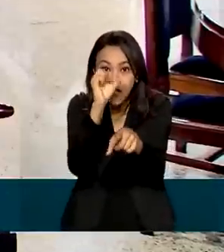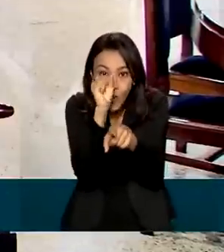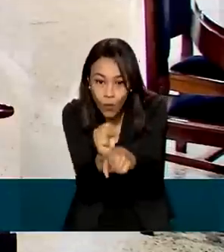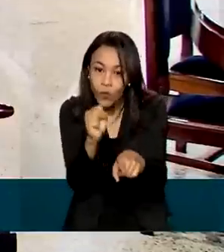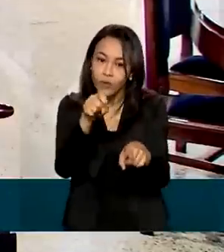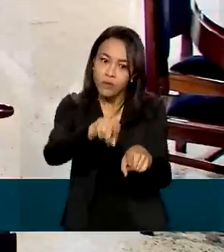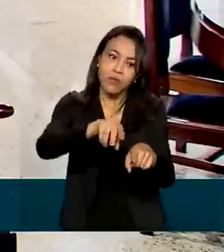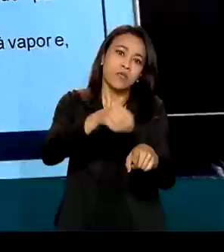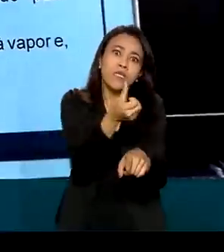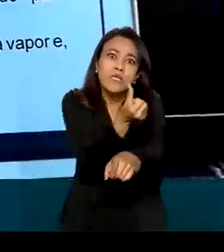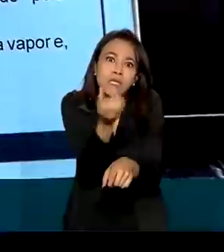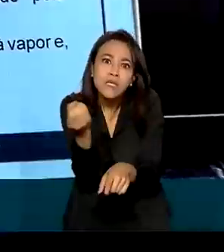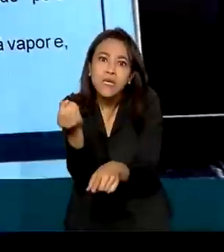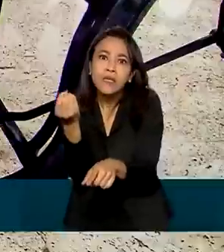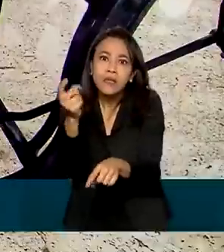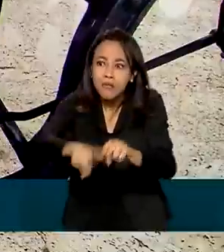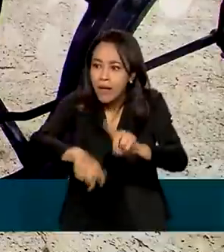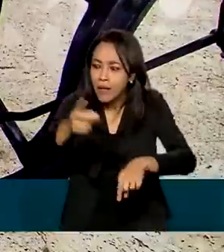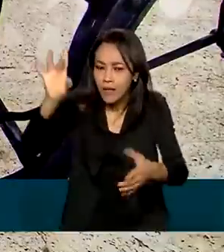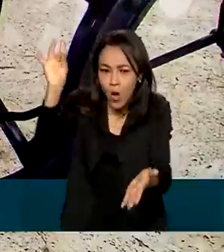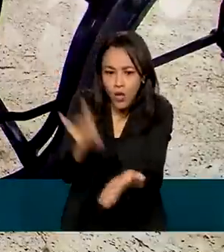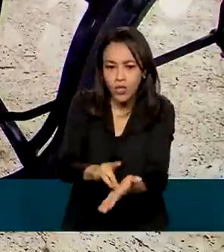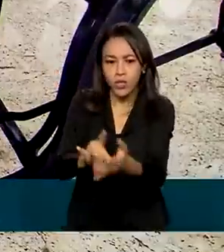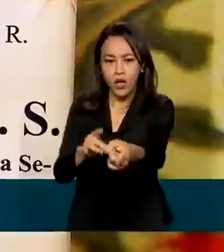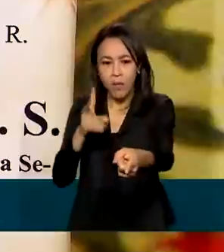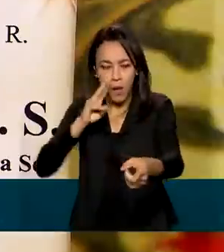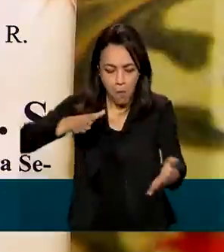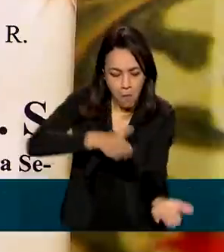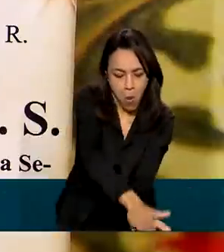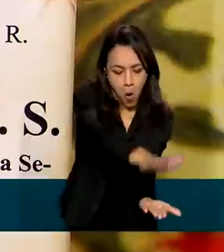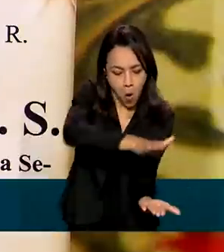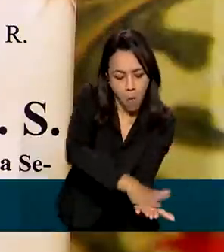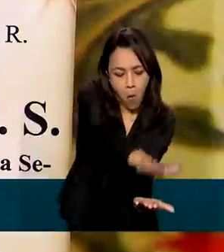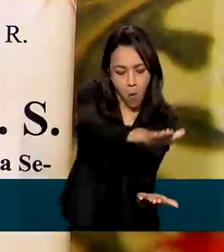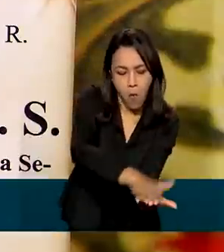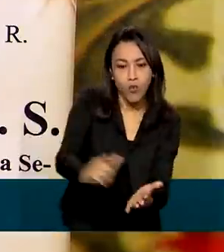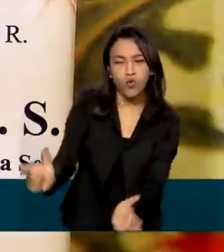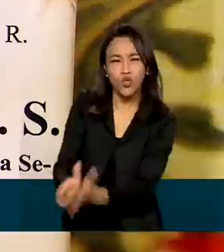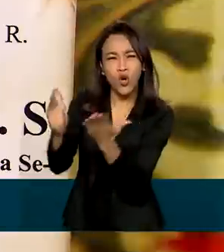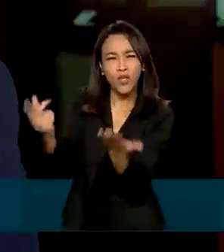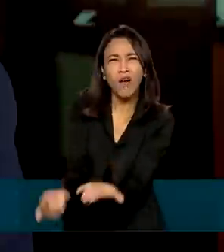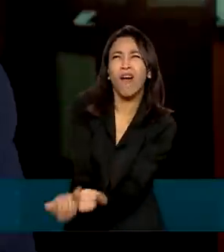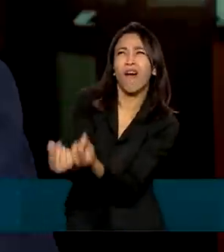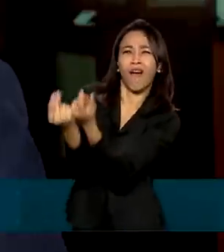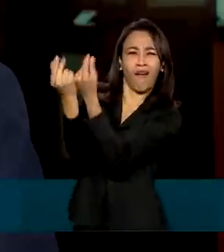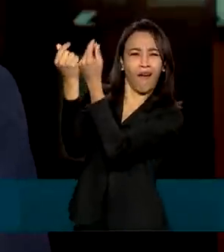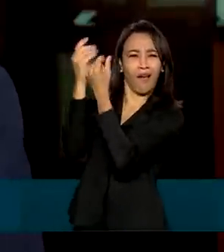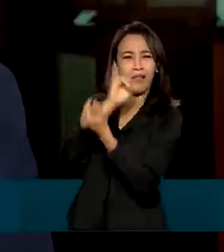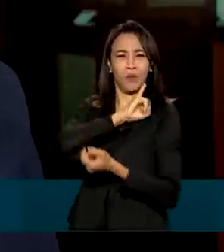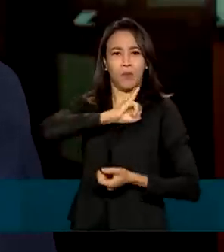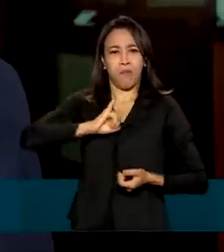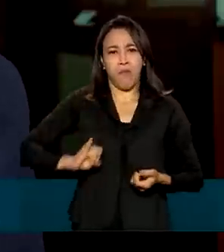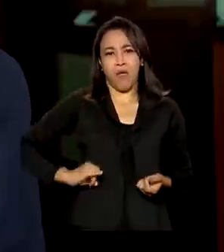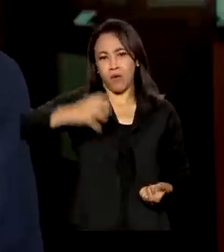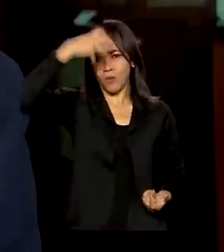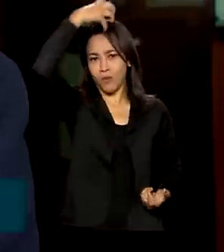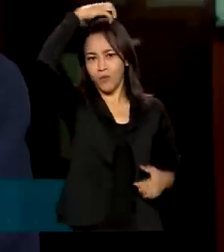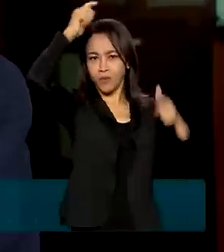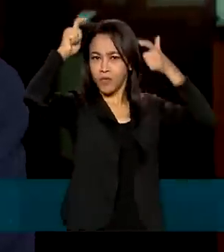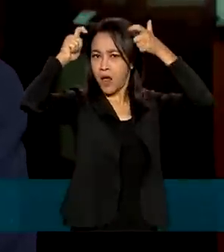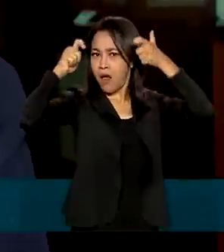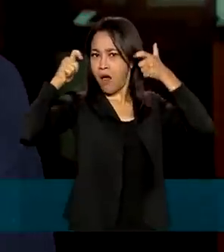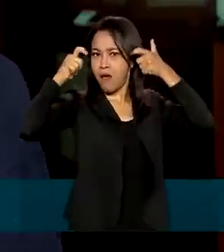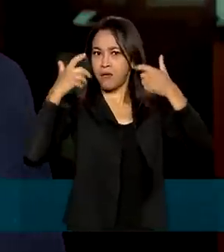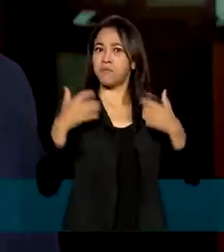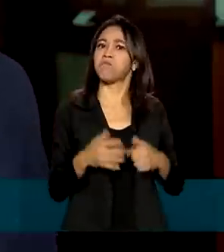peças originais, é possível conhecer impressoras e jornais da época do Império. Para que todos os visitantes tenham